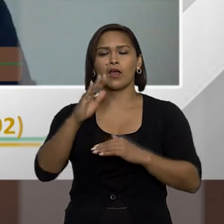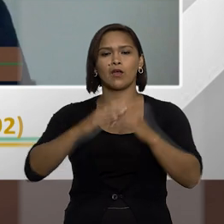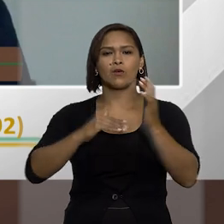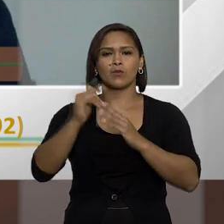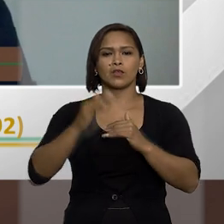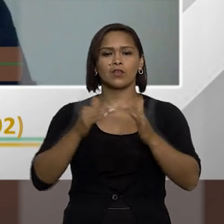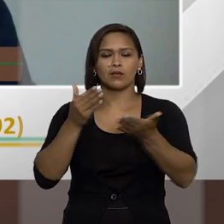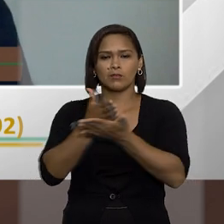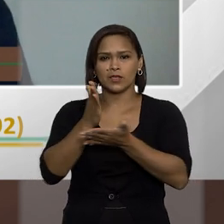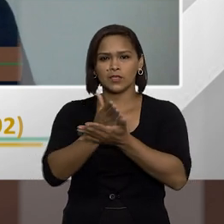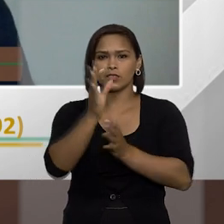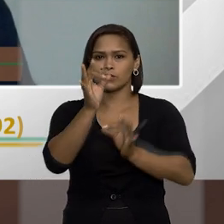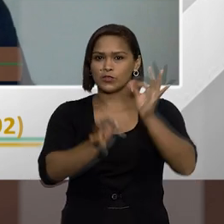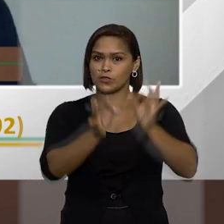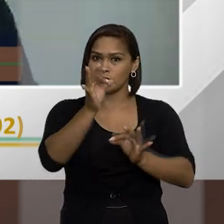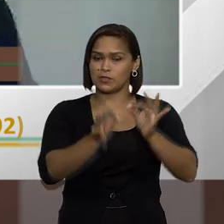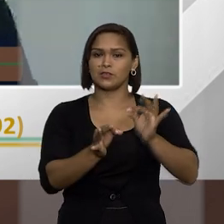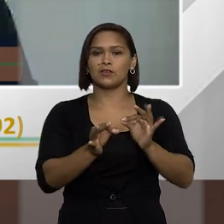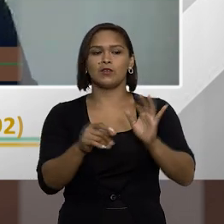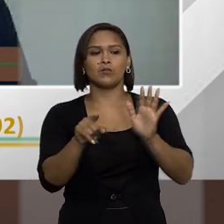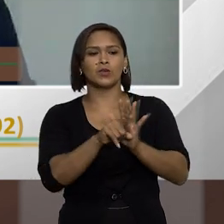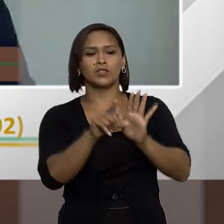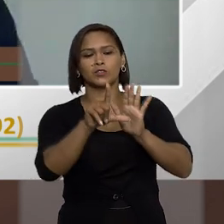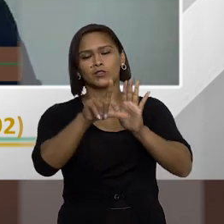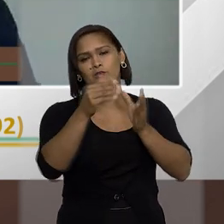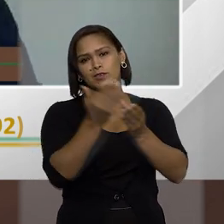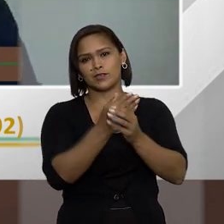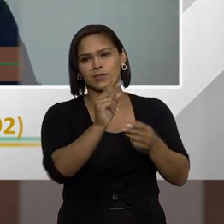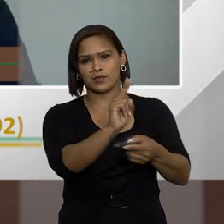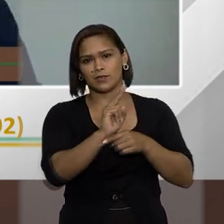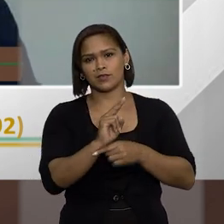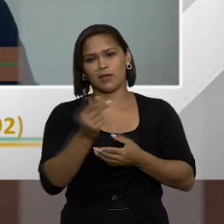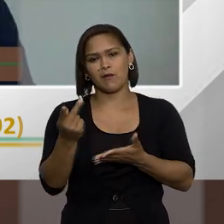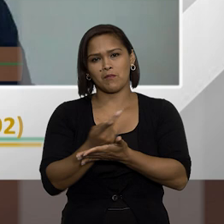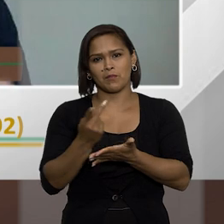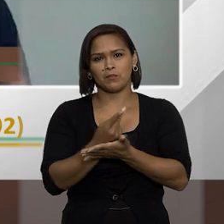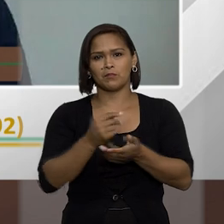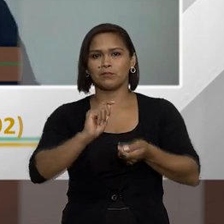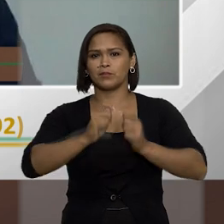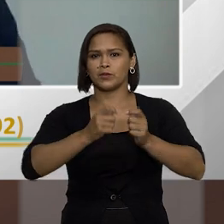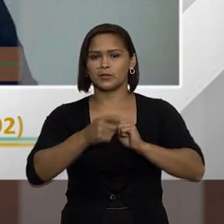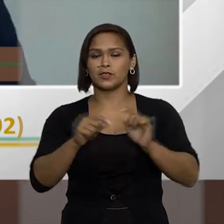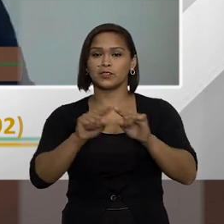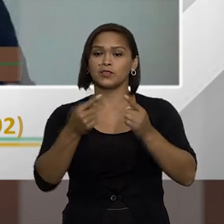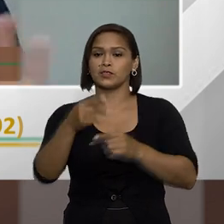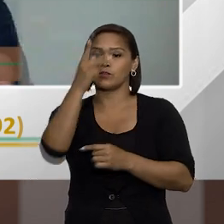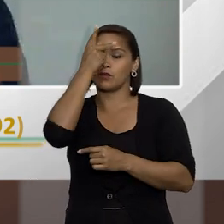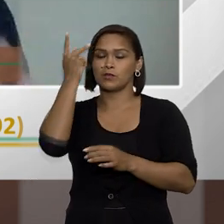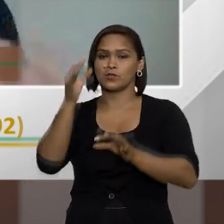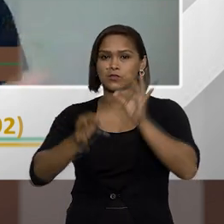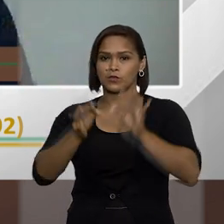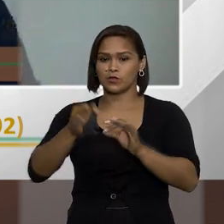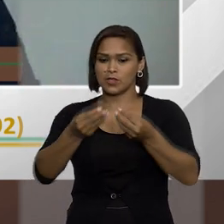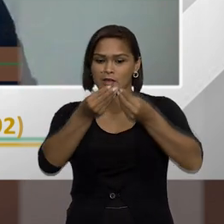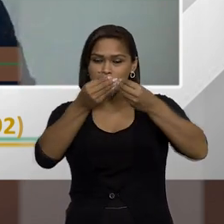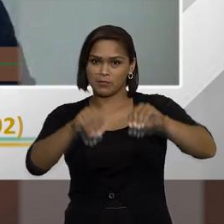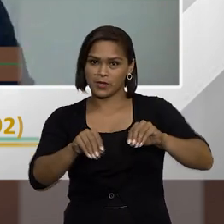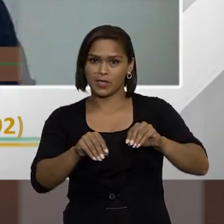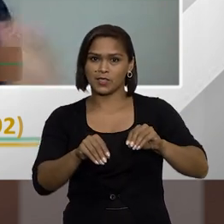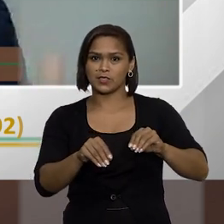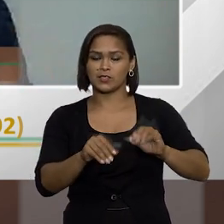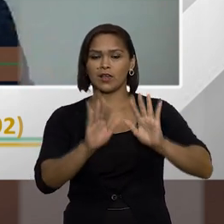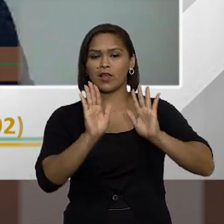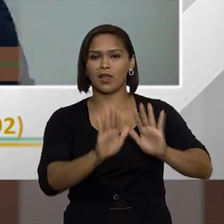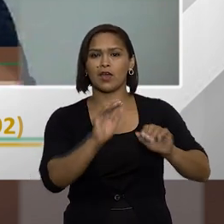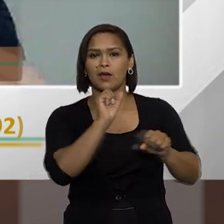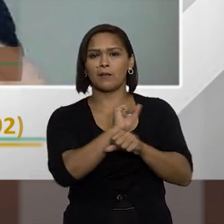competência para ingressar judicialmente com esta ação por improbidade então a pessoa jurídica lesada ela